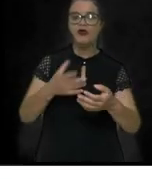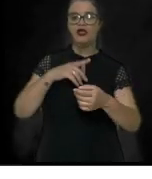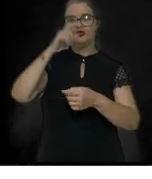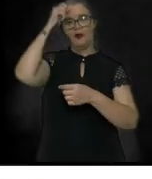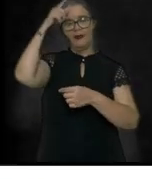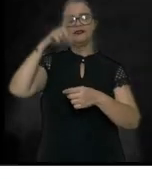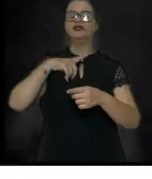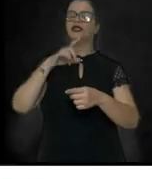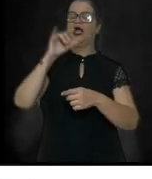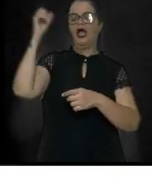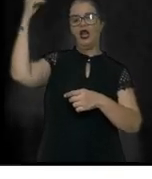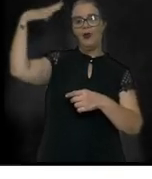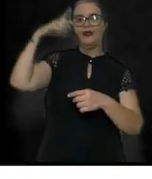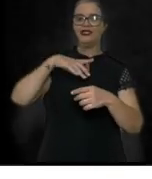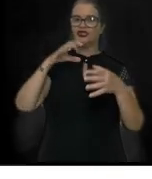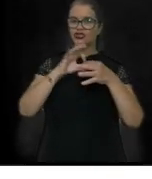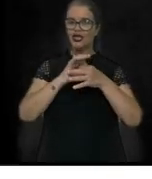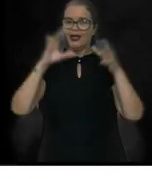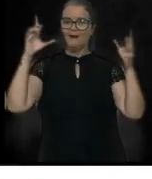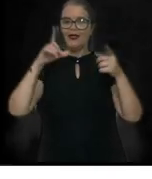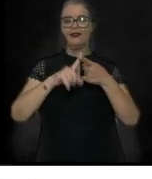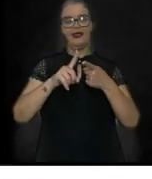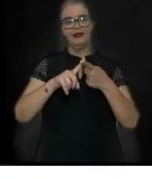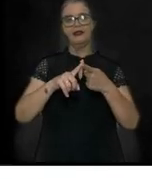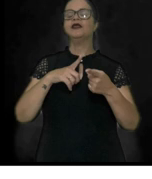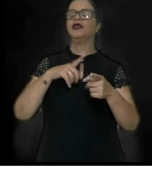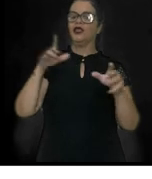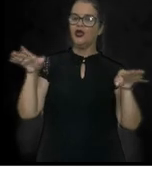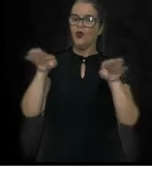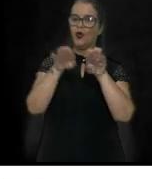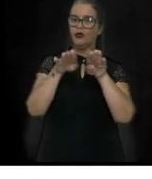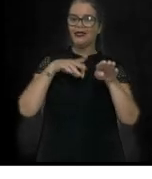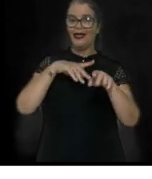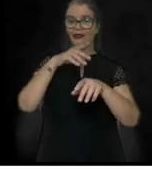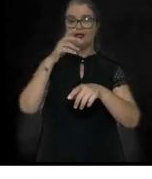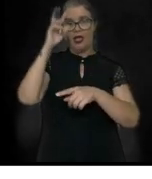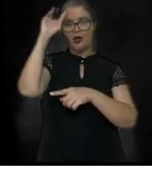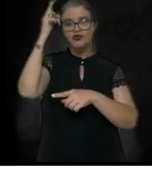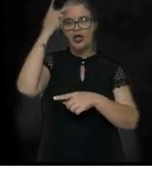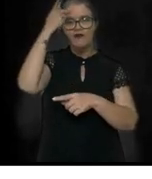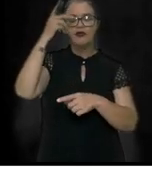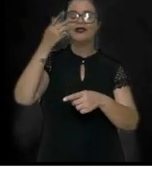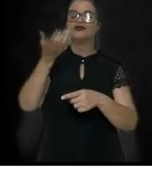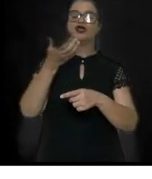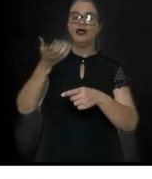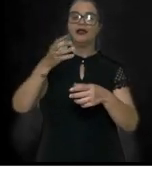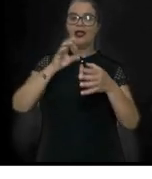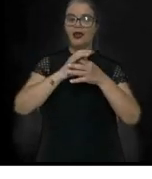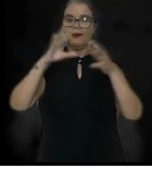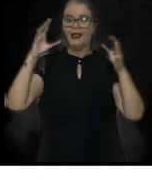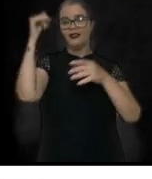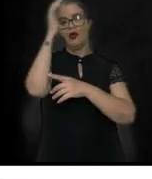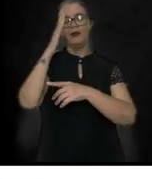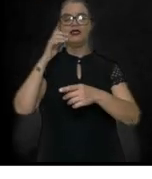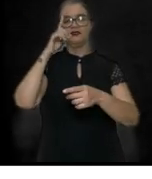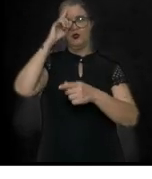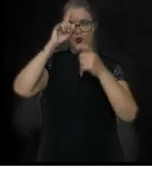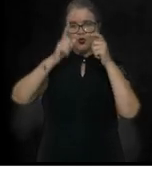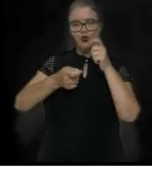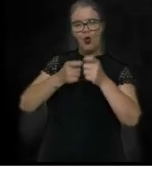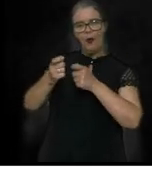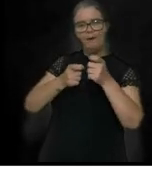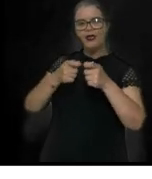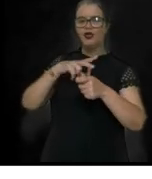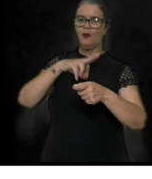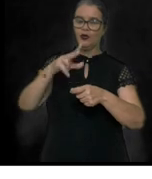liberdade e igualdade, os revoltosos pretendiam libertar o Brasil do domínio português e instalar o sistema